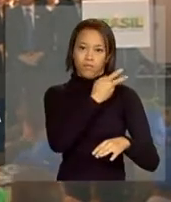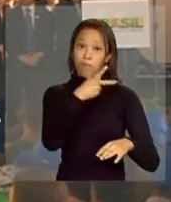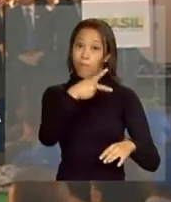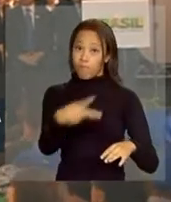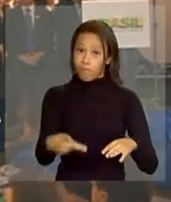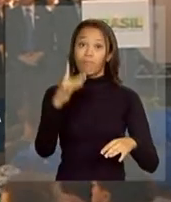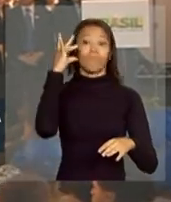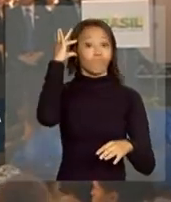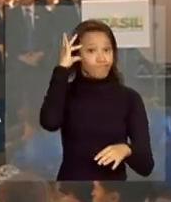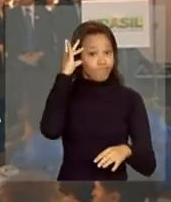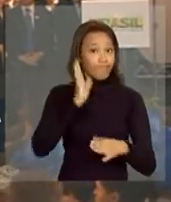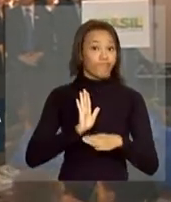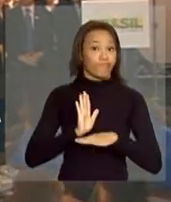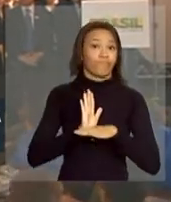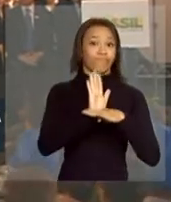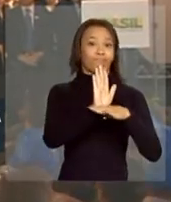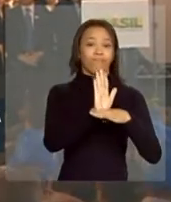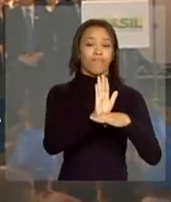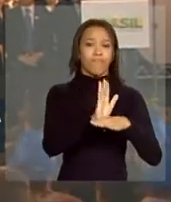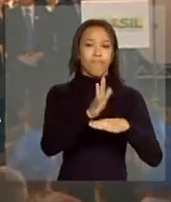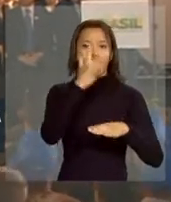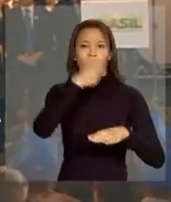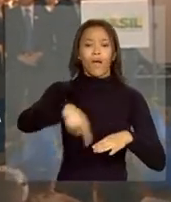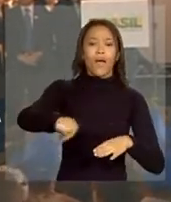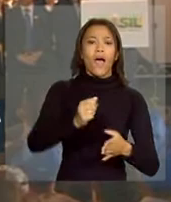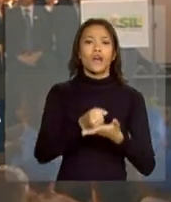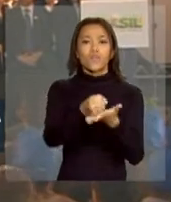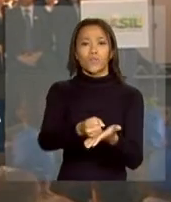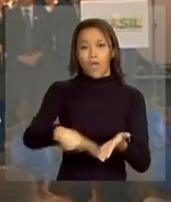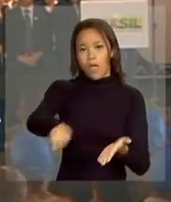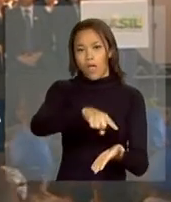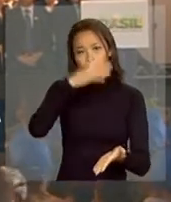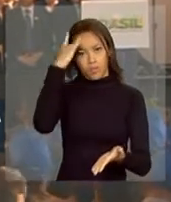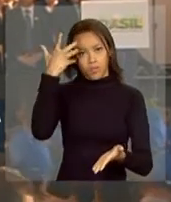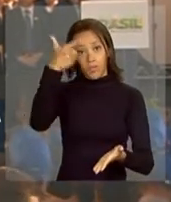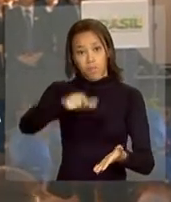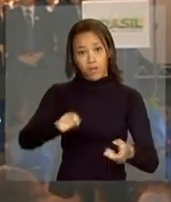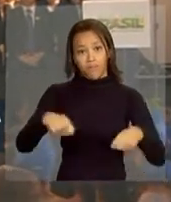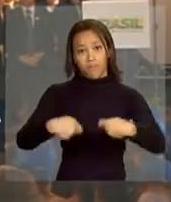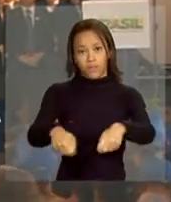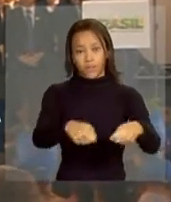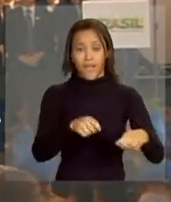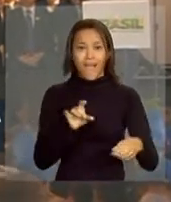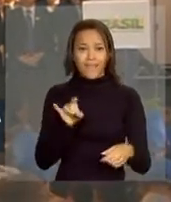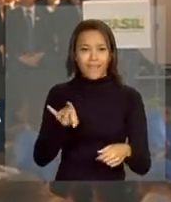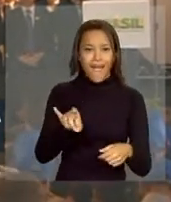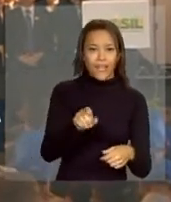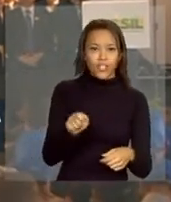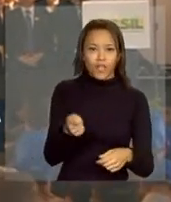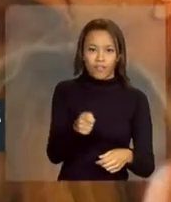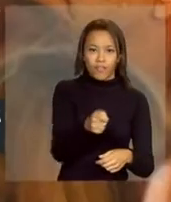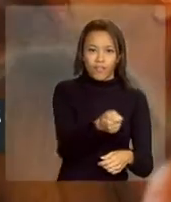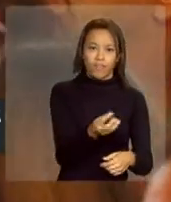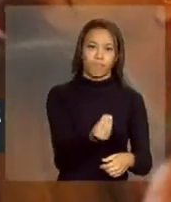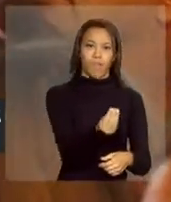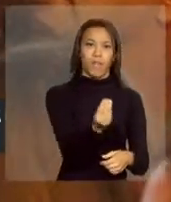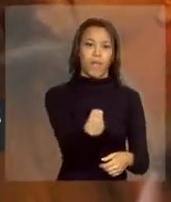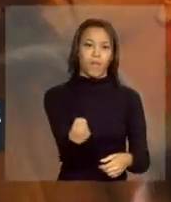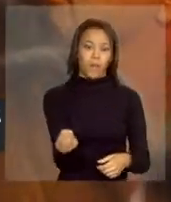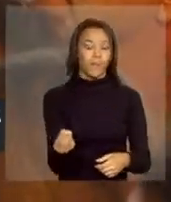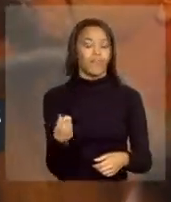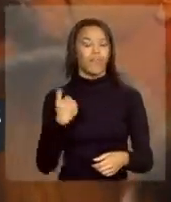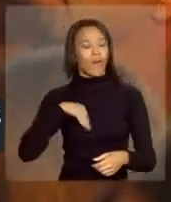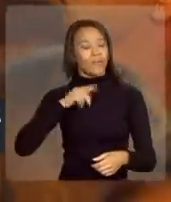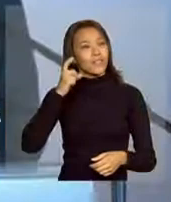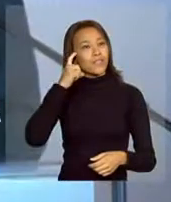para fazer para aqueles que mais precisam. A cada chave entregue, presidenta, temos a certeza de que estamos